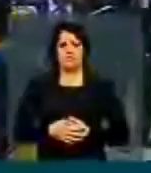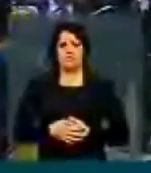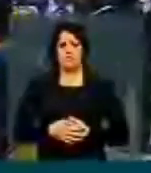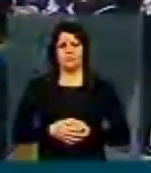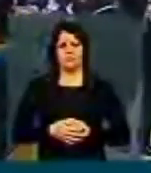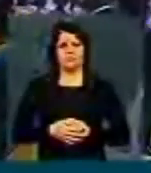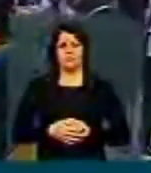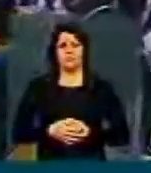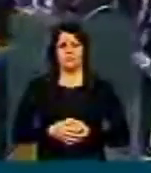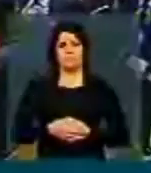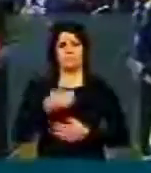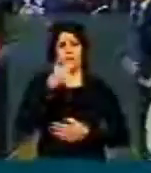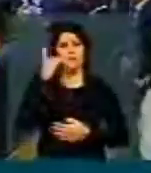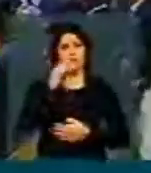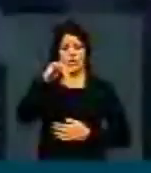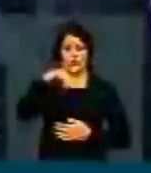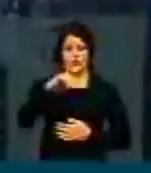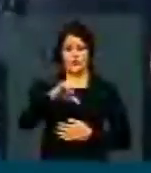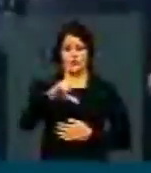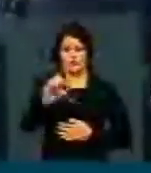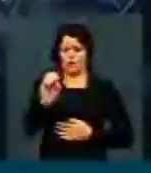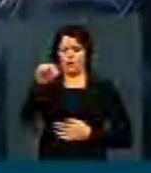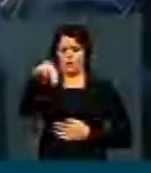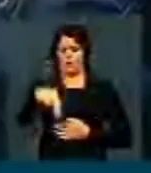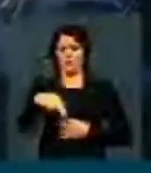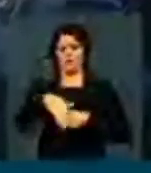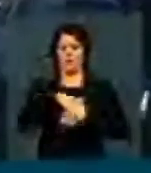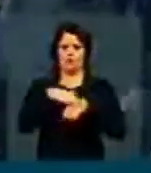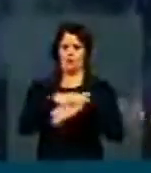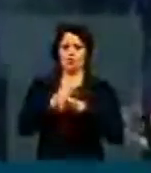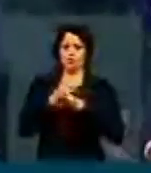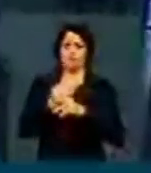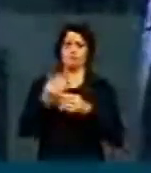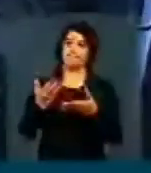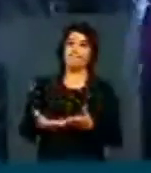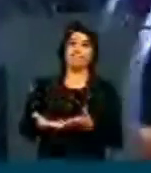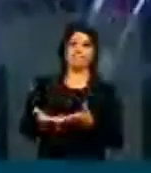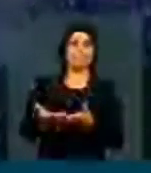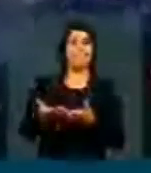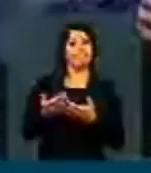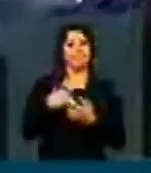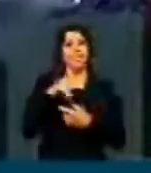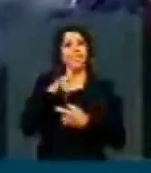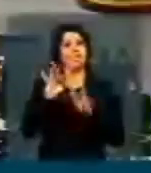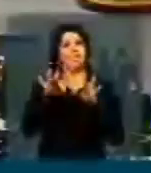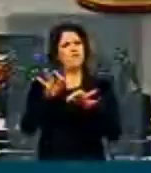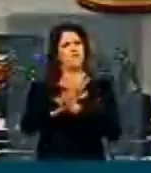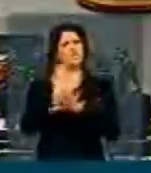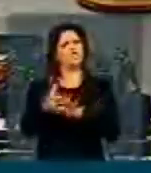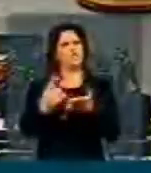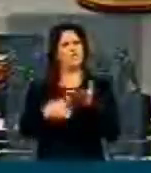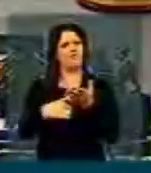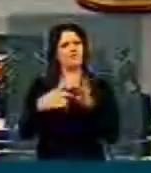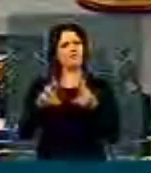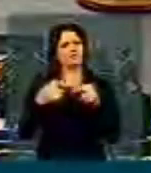Molão fez todo o trabalho, dialogou com todos os... Antônio Carlos Silva, pelo jeito a sessão deve terminar, né, sem entendimentos. Sem entendimentos.